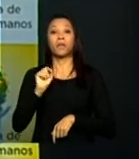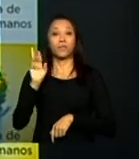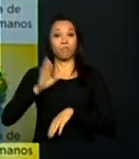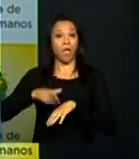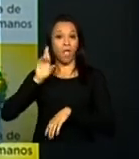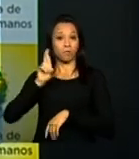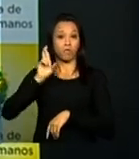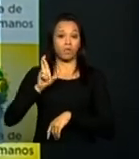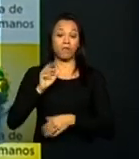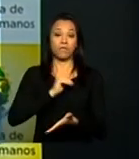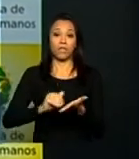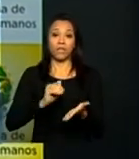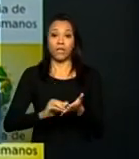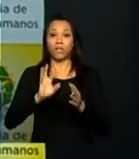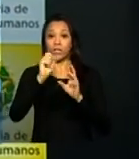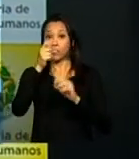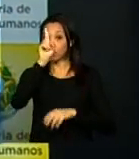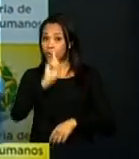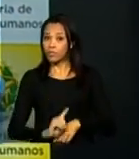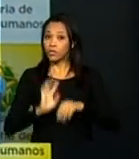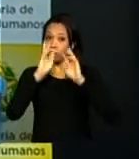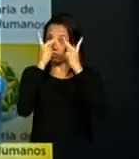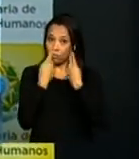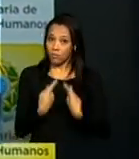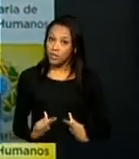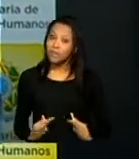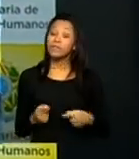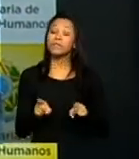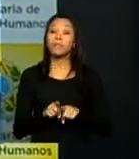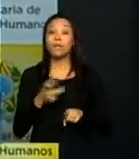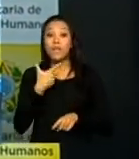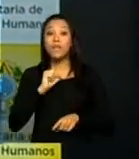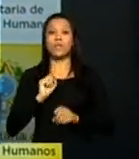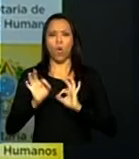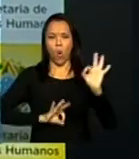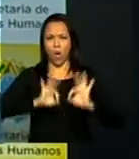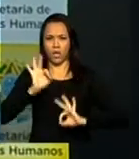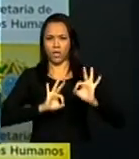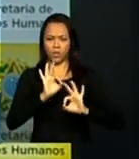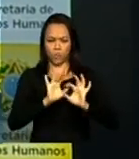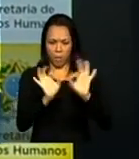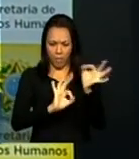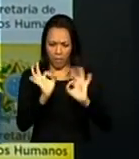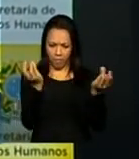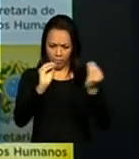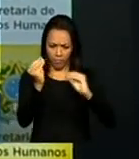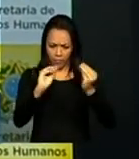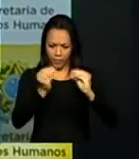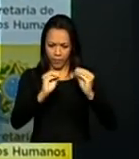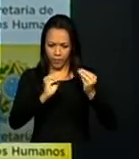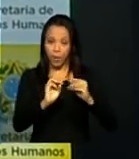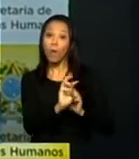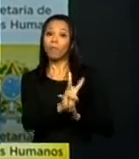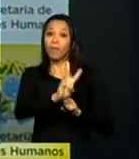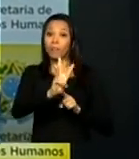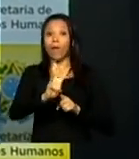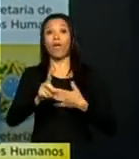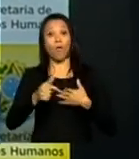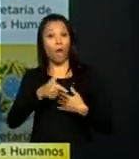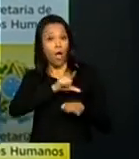Parabenizar também todos que desenvolveram esse portal. Eu tive a oportunidade de conhecê-lo